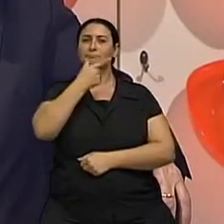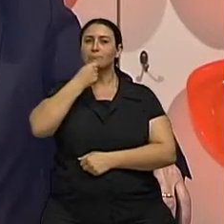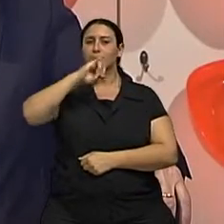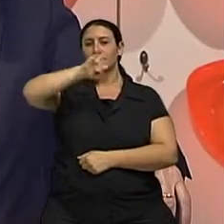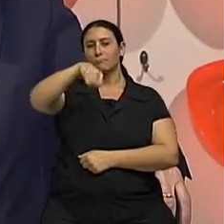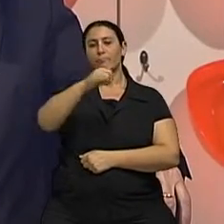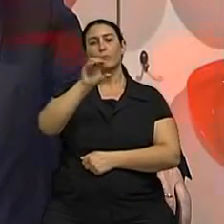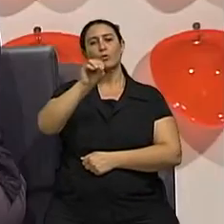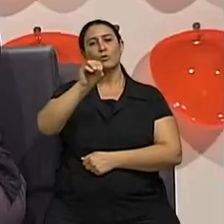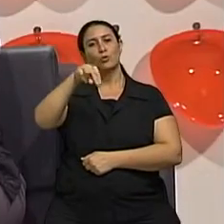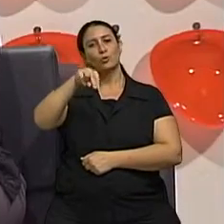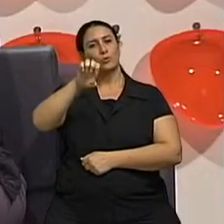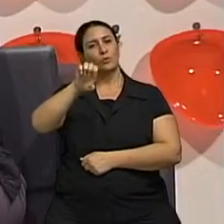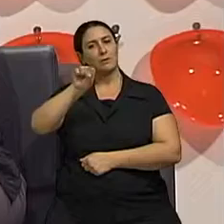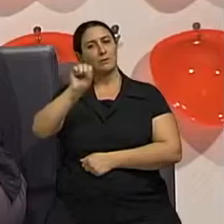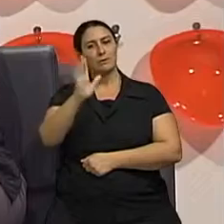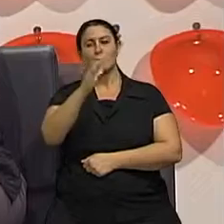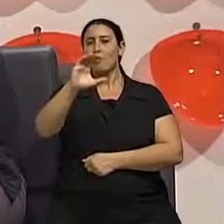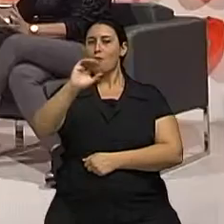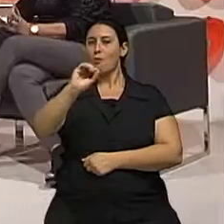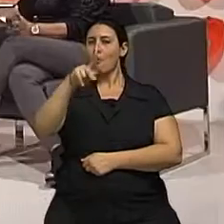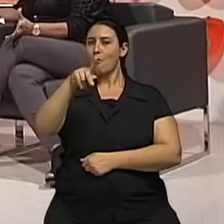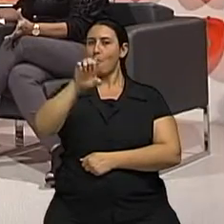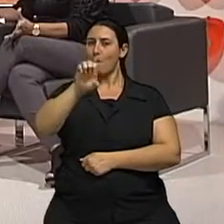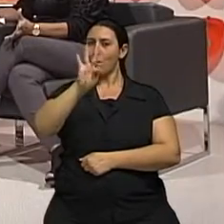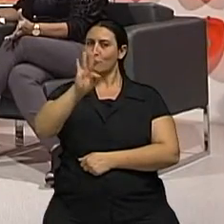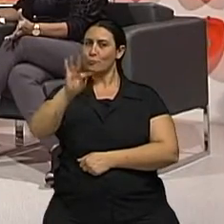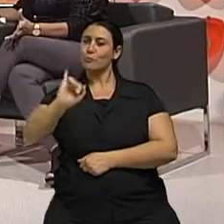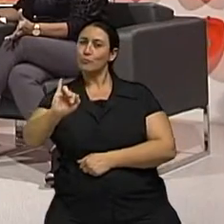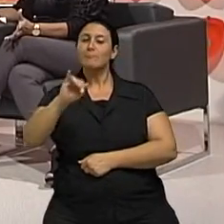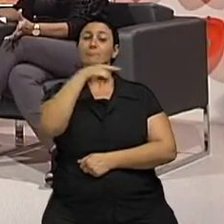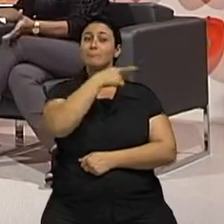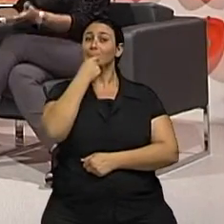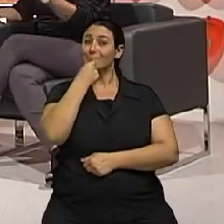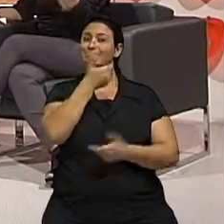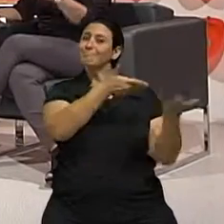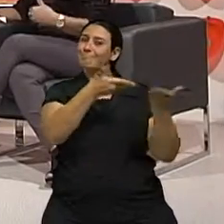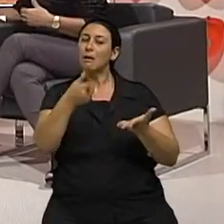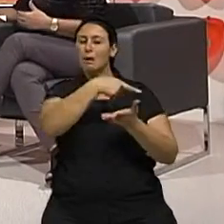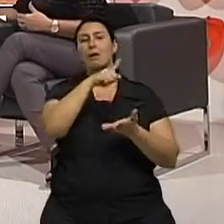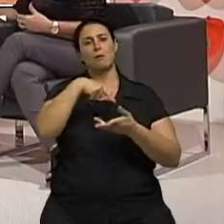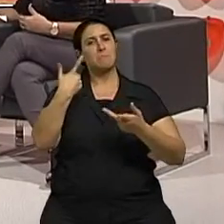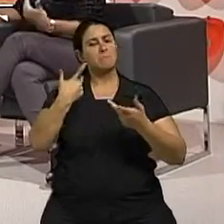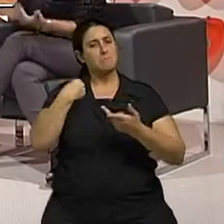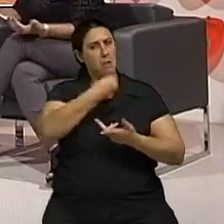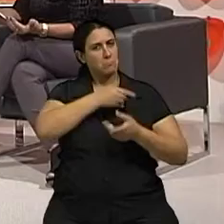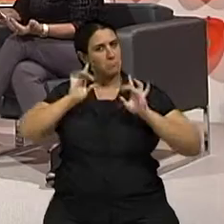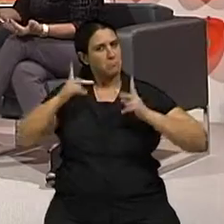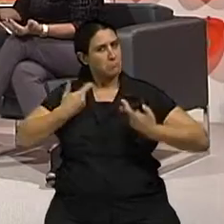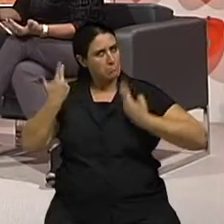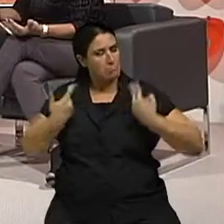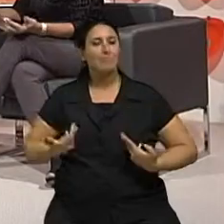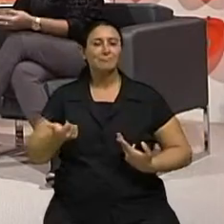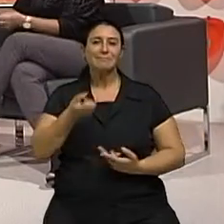Copetti. Doutor Jones, um grande prazer lhe ter no Viva Bem, o nome já diz, né? Para que a gente melhore o que não está bom, para a gente ficar